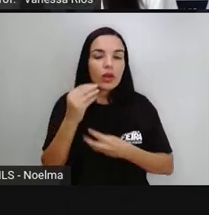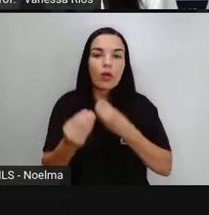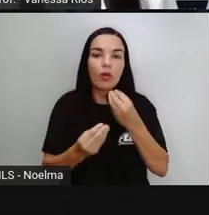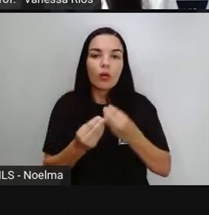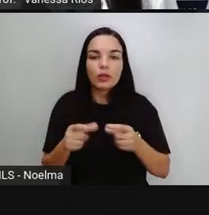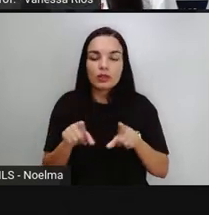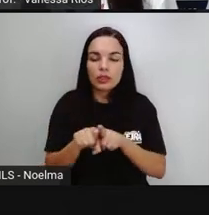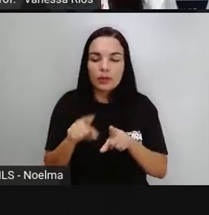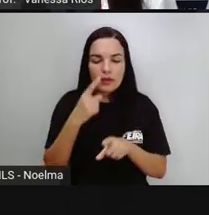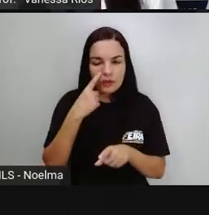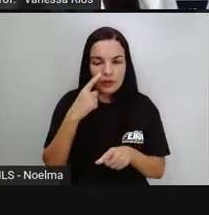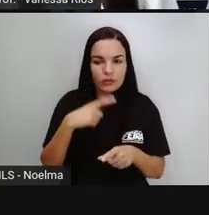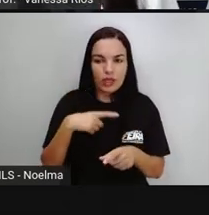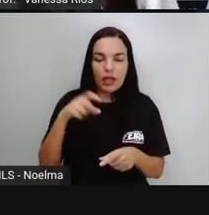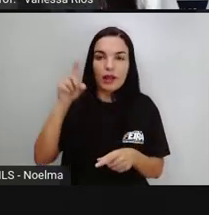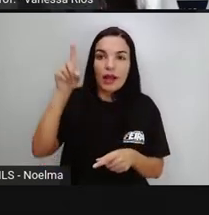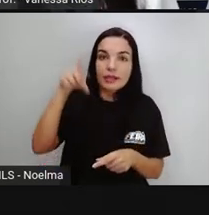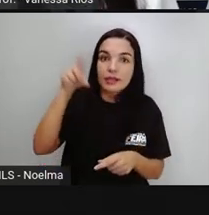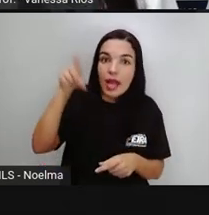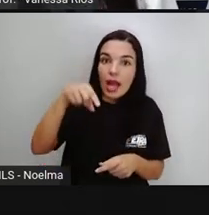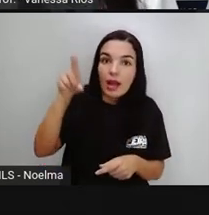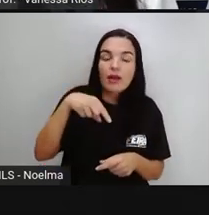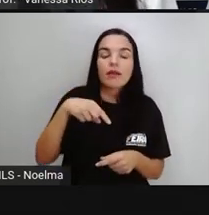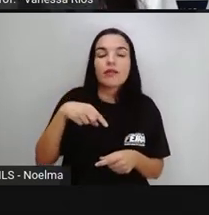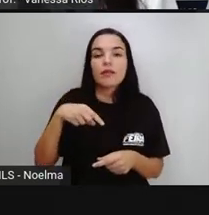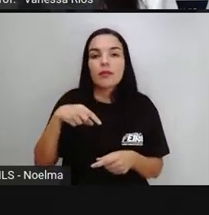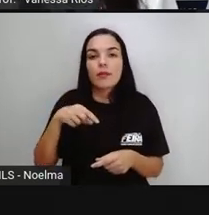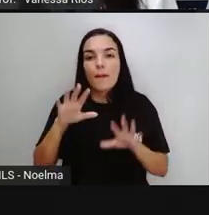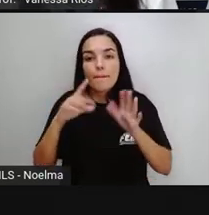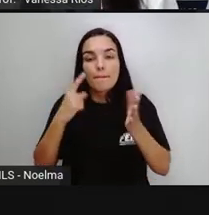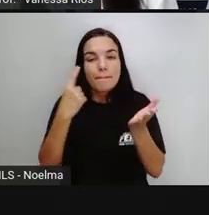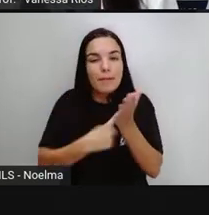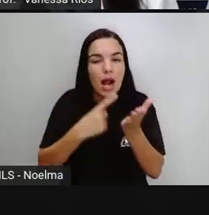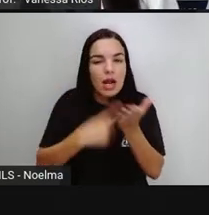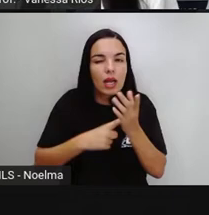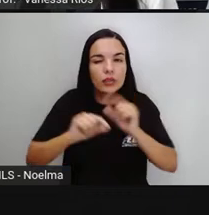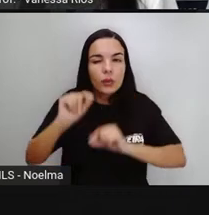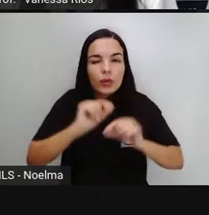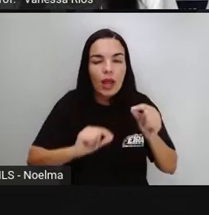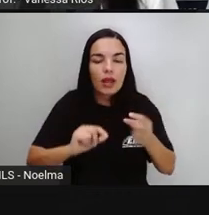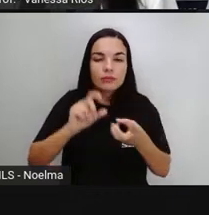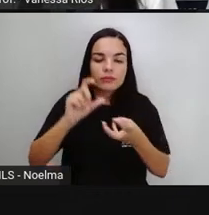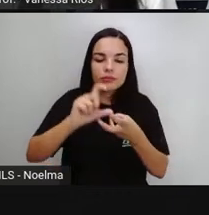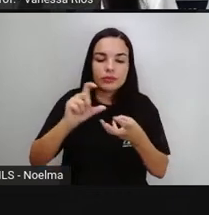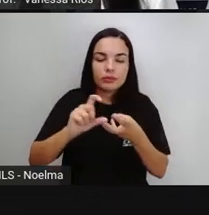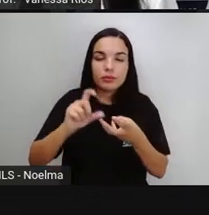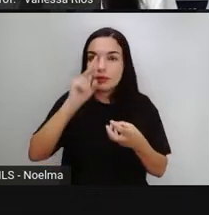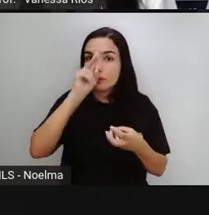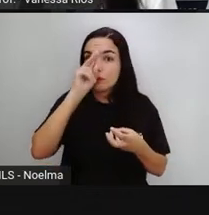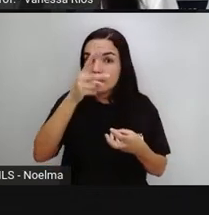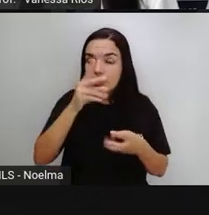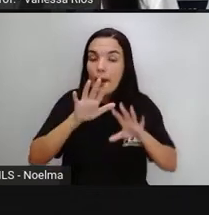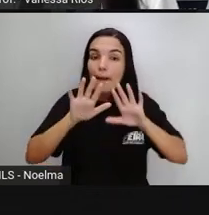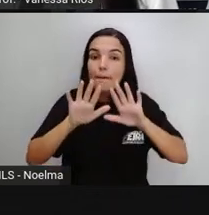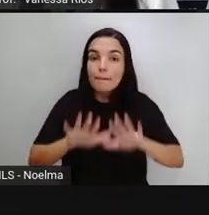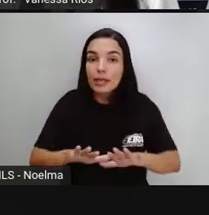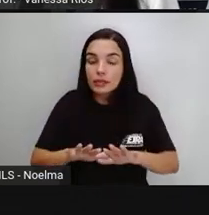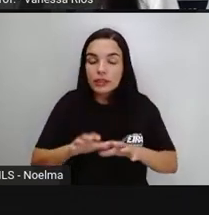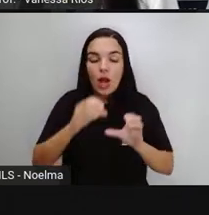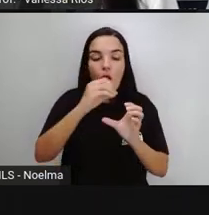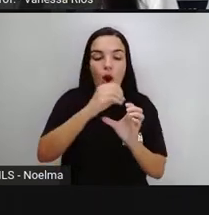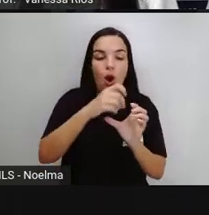acentos, acento agudo, acento circunflexo, marcando aí a sílaba tônica. Mas no caso das palavras